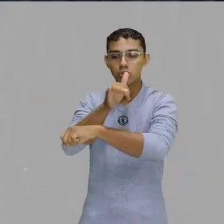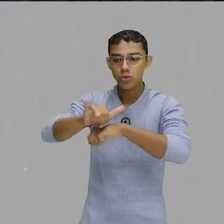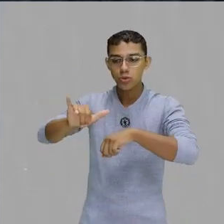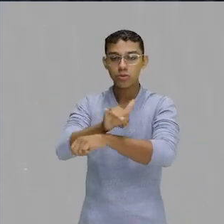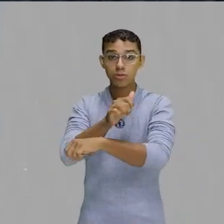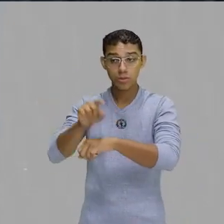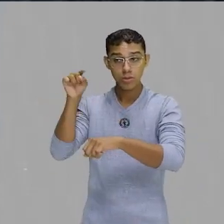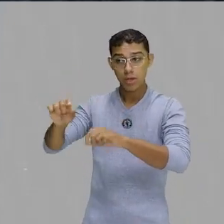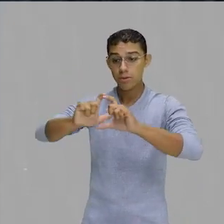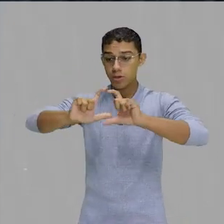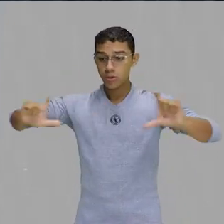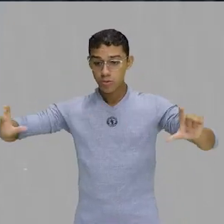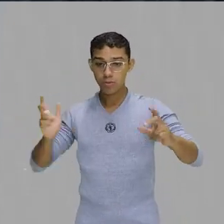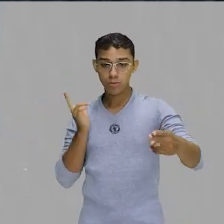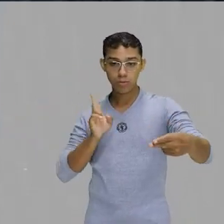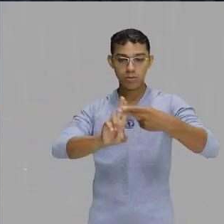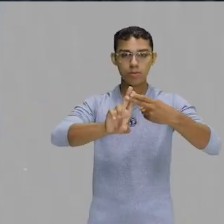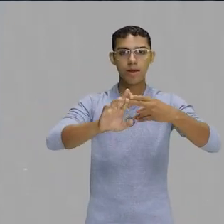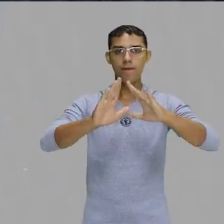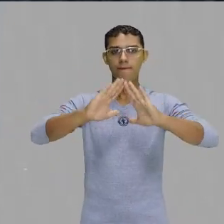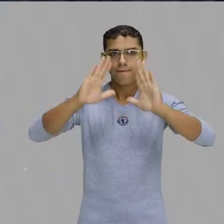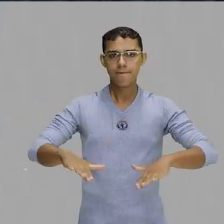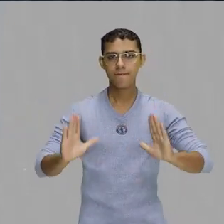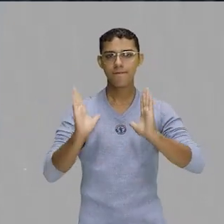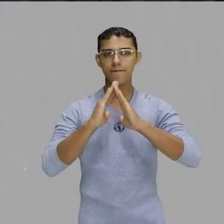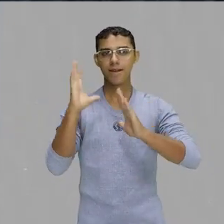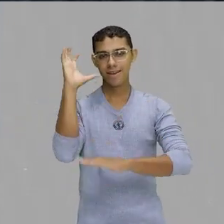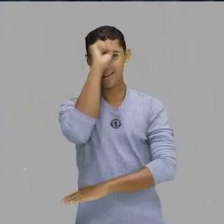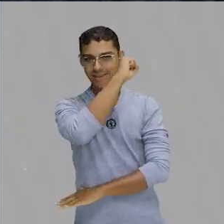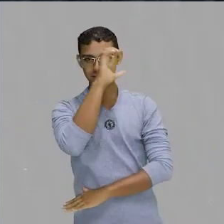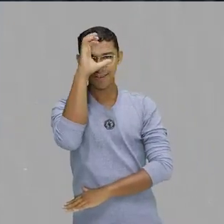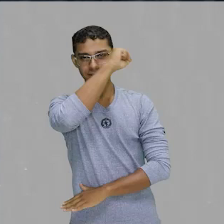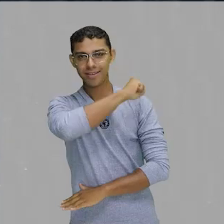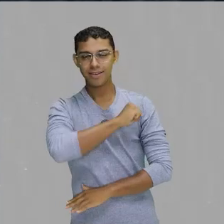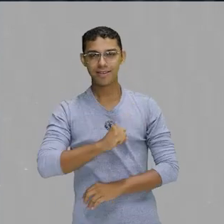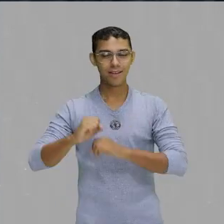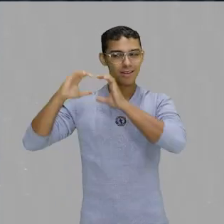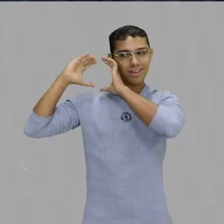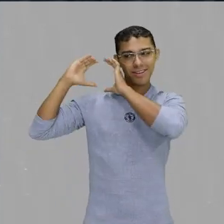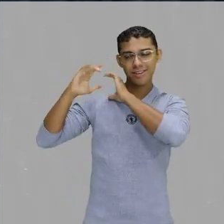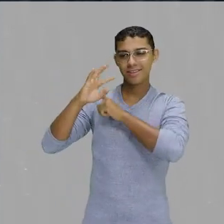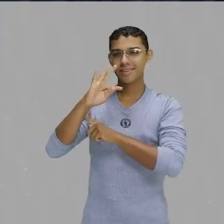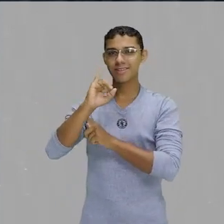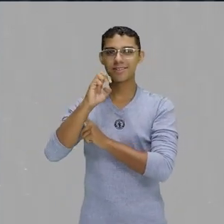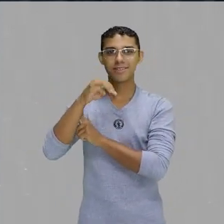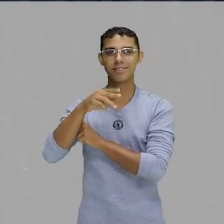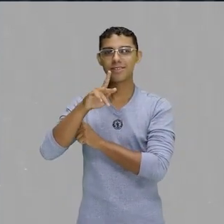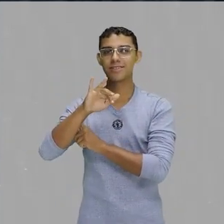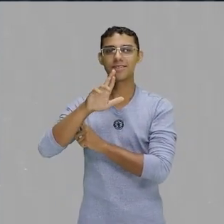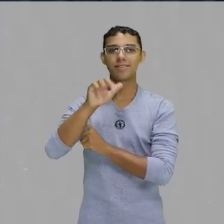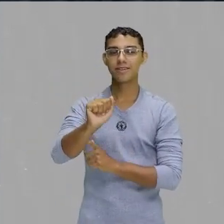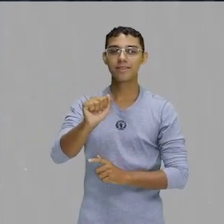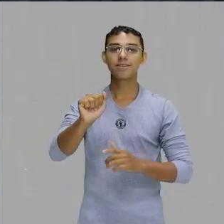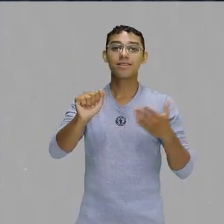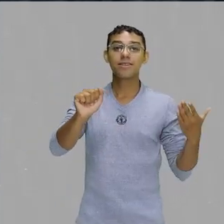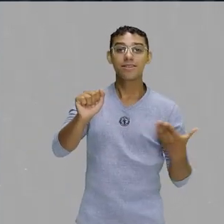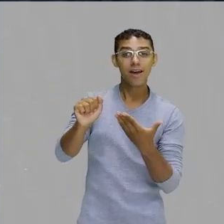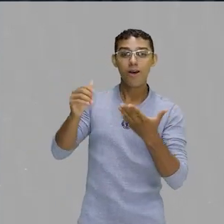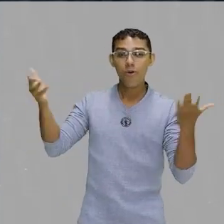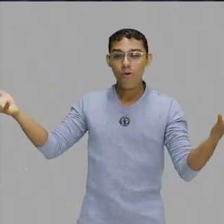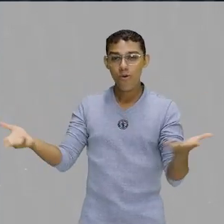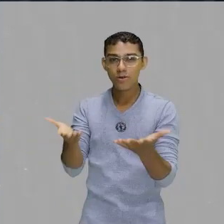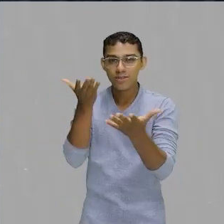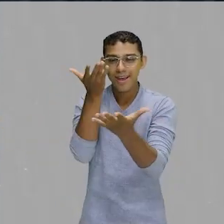podcasts no hashtag Fica em Casa Aprendendo na Rádio Timbira, tá? Vem com a gente. E hoje a aula é super